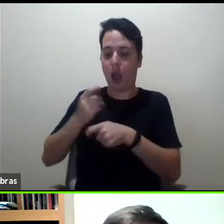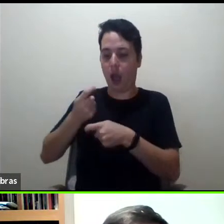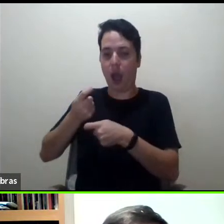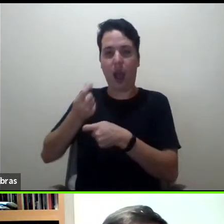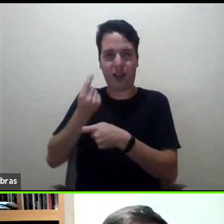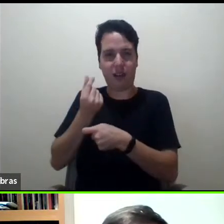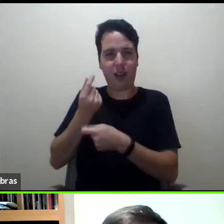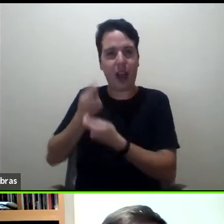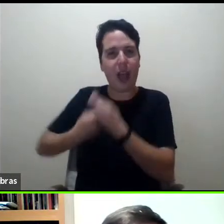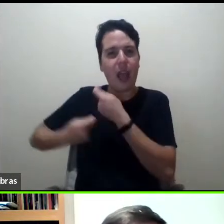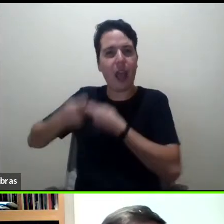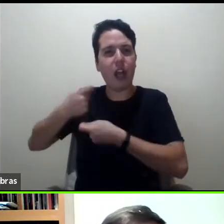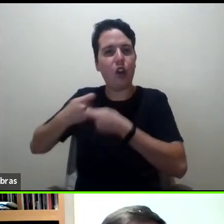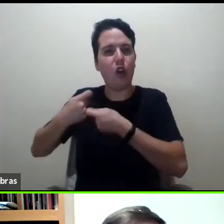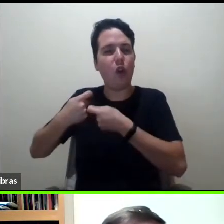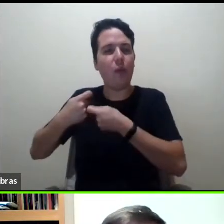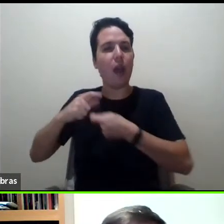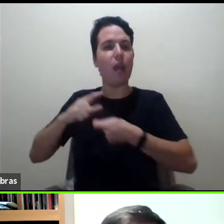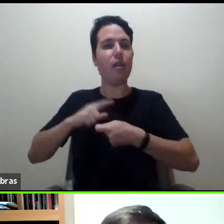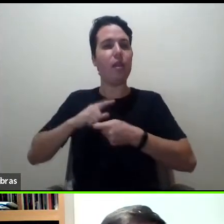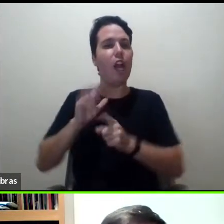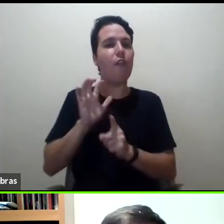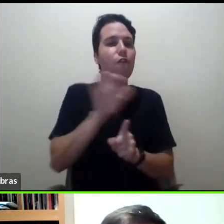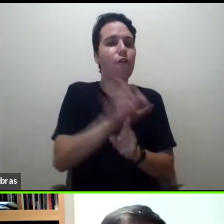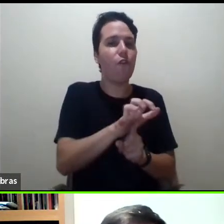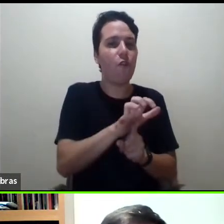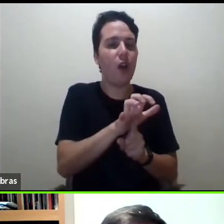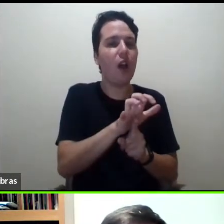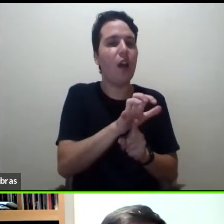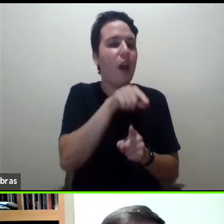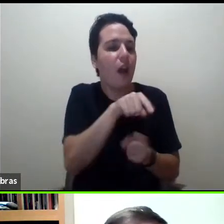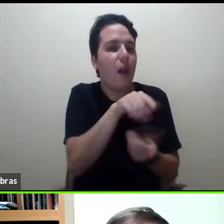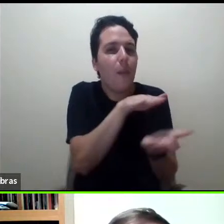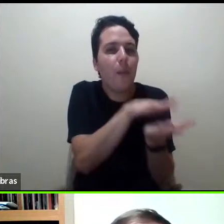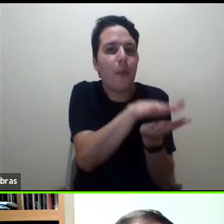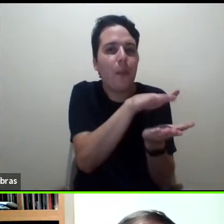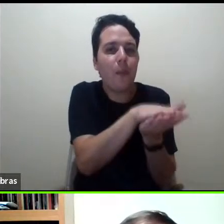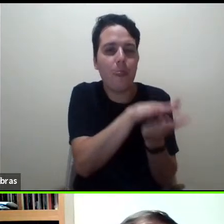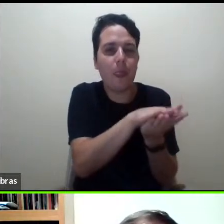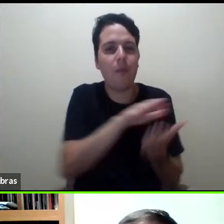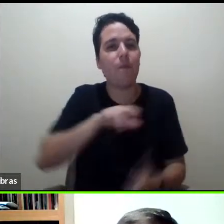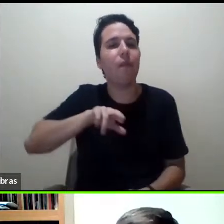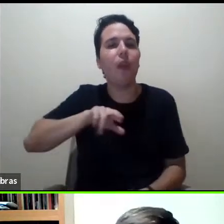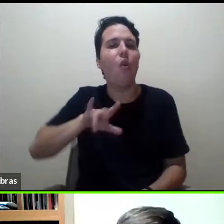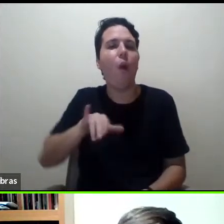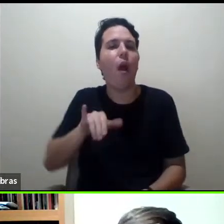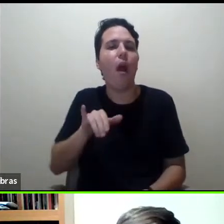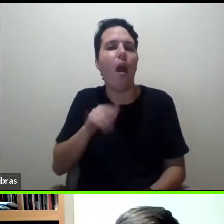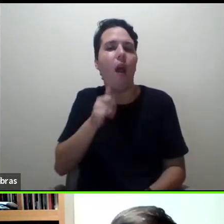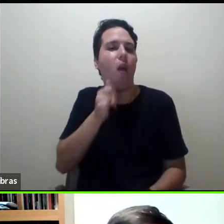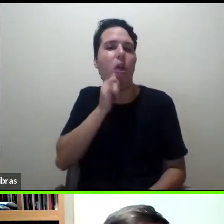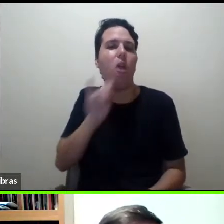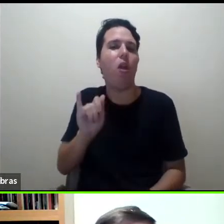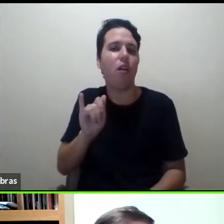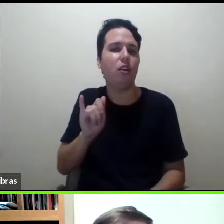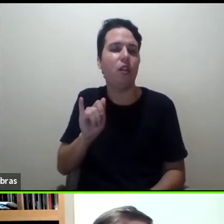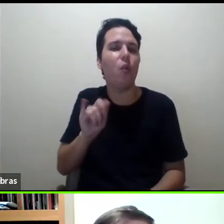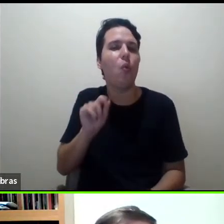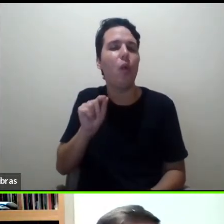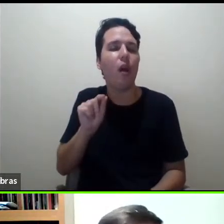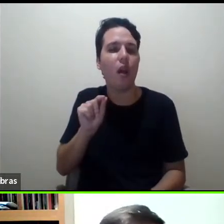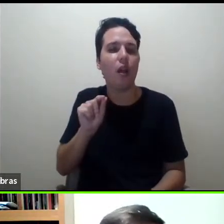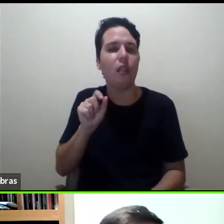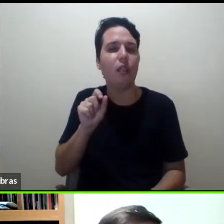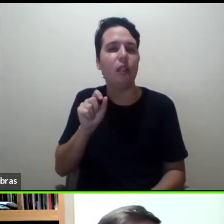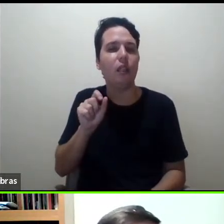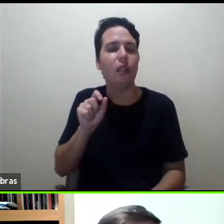como o impacto econômico atinge também as publicações, né, não é à toa que a gente, se a gente faz